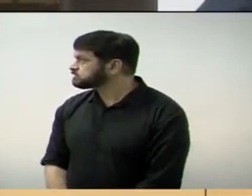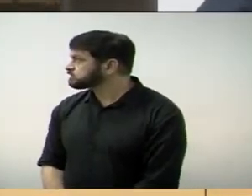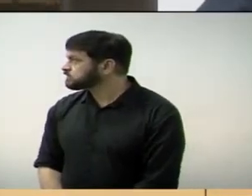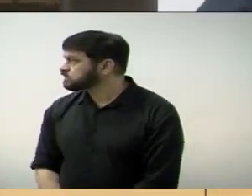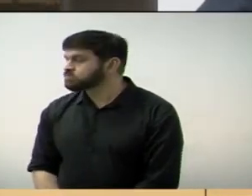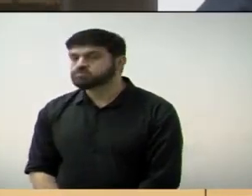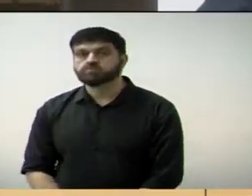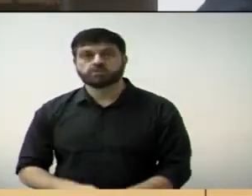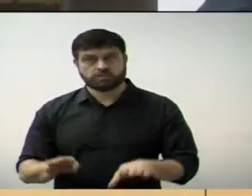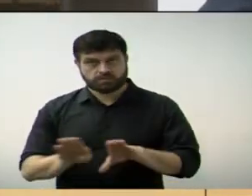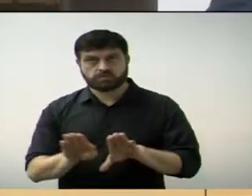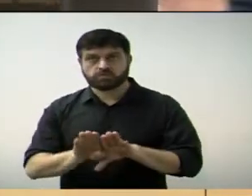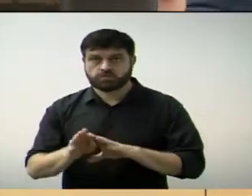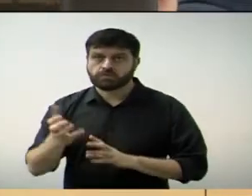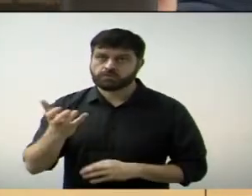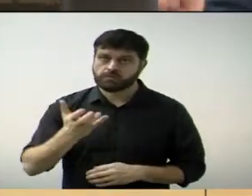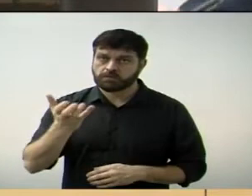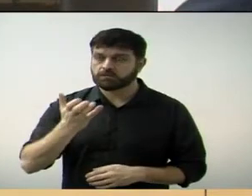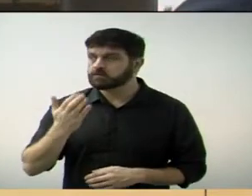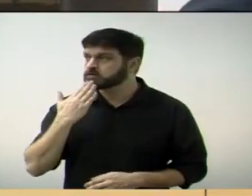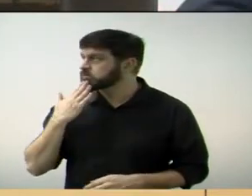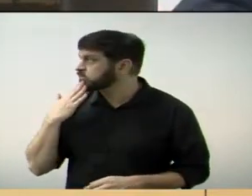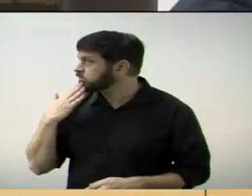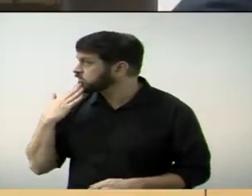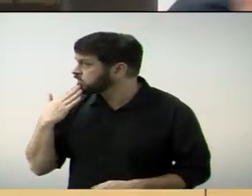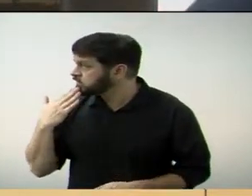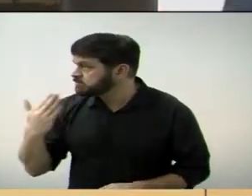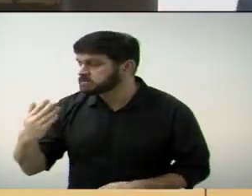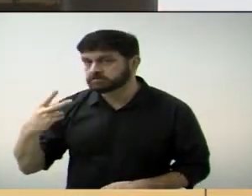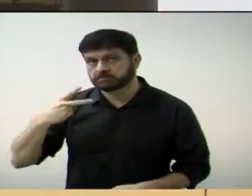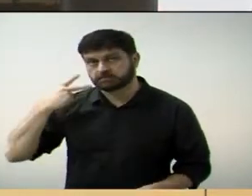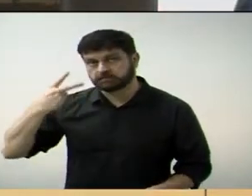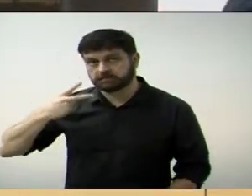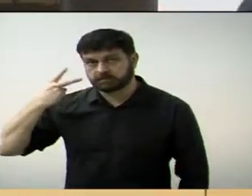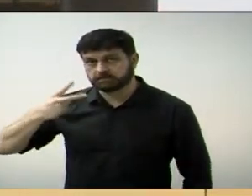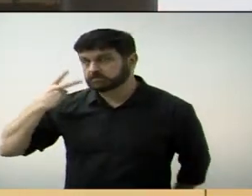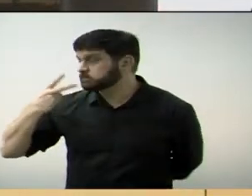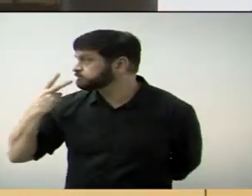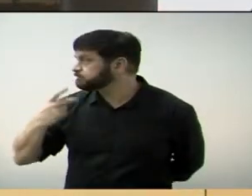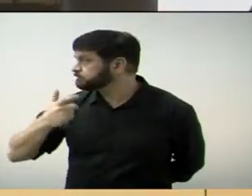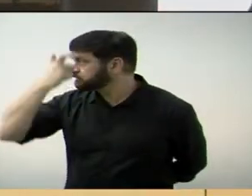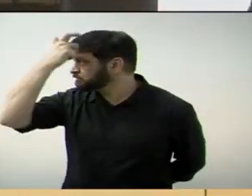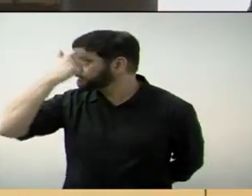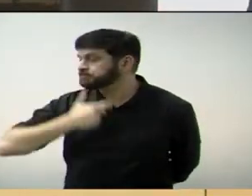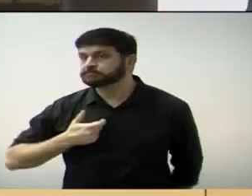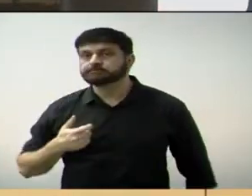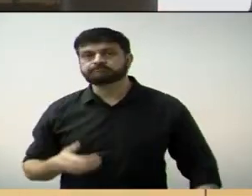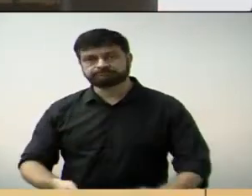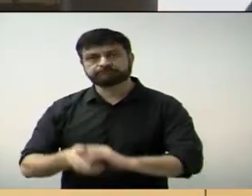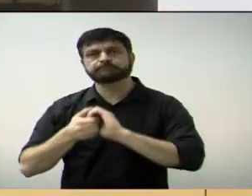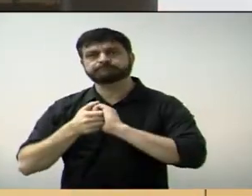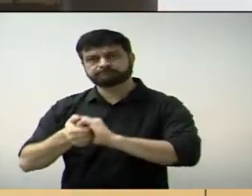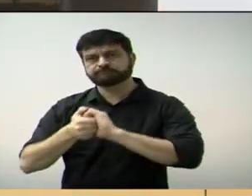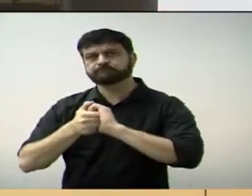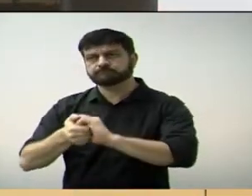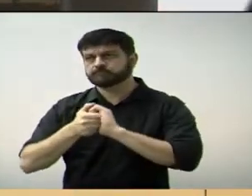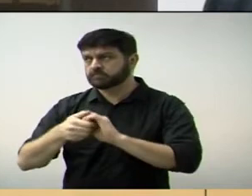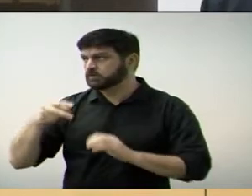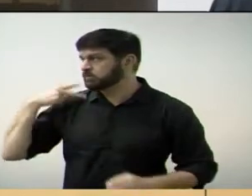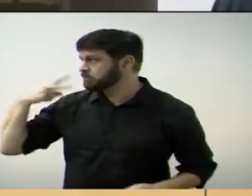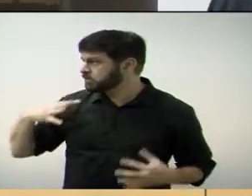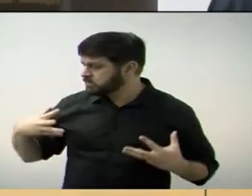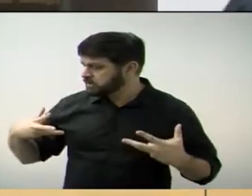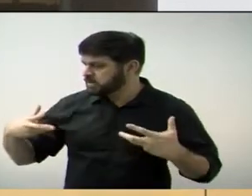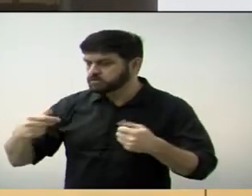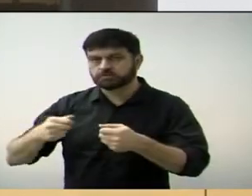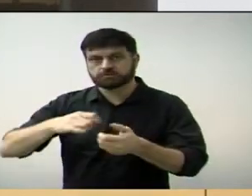Quero também pedir licença aos vereadores para deixar aqui os parabéns a todos os vereadores que